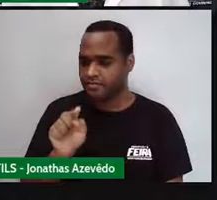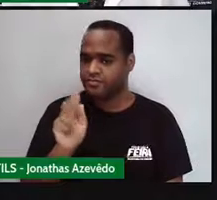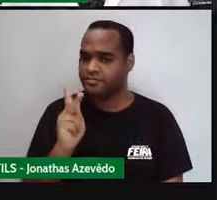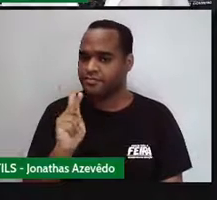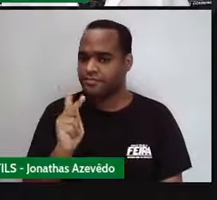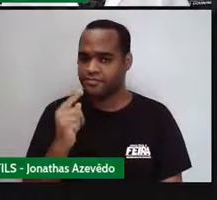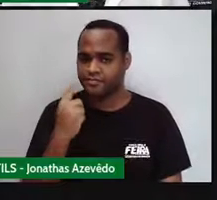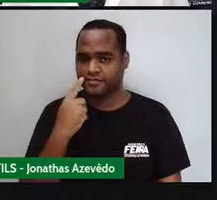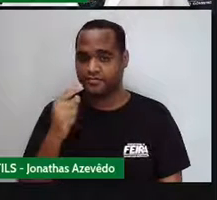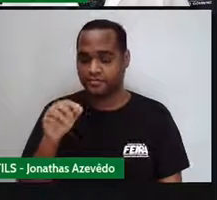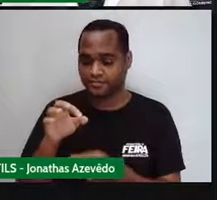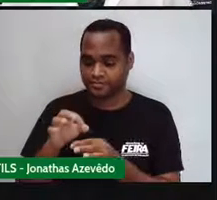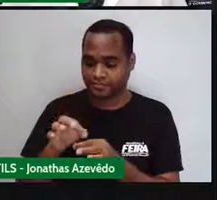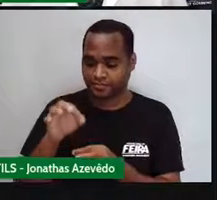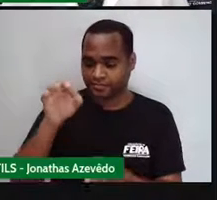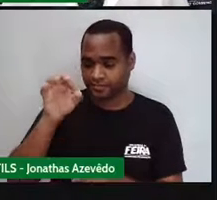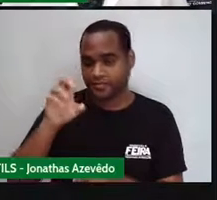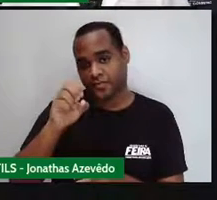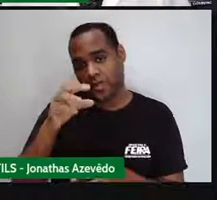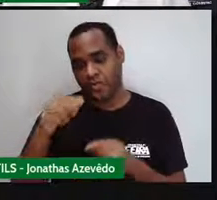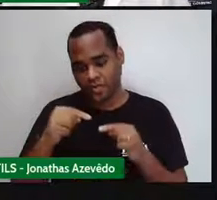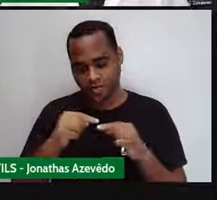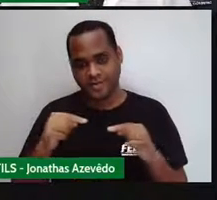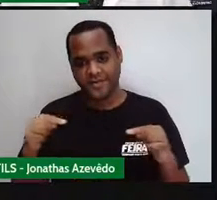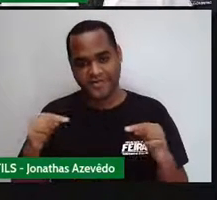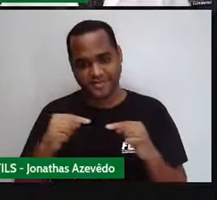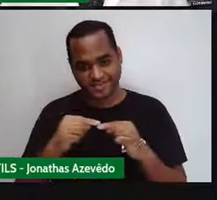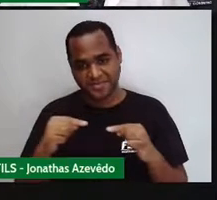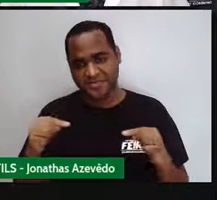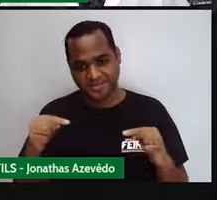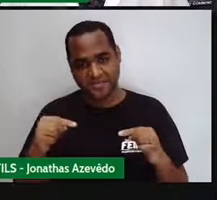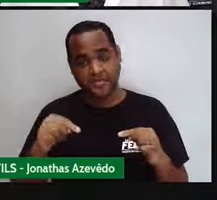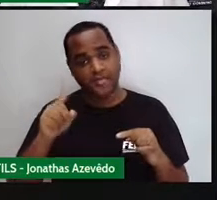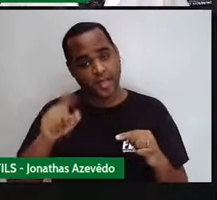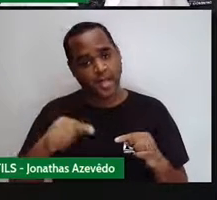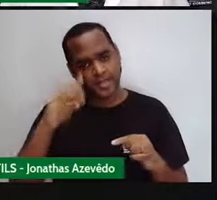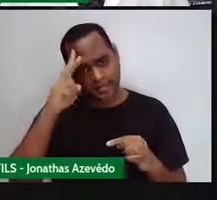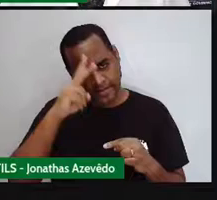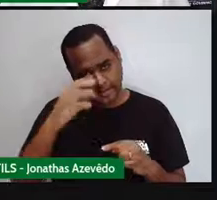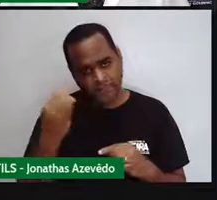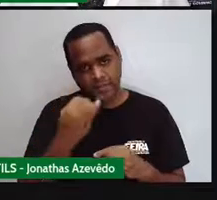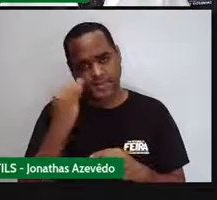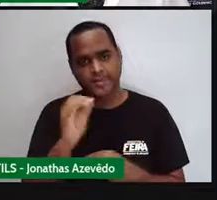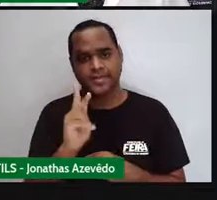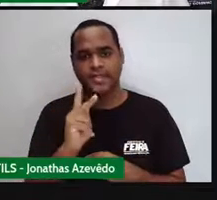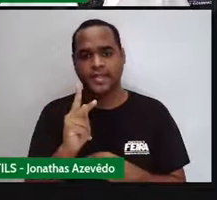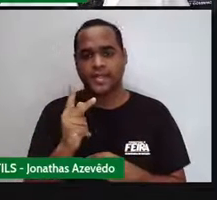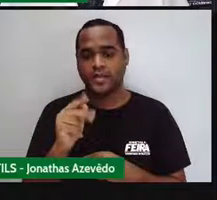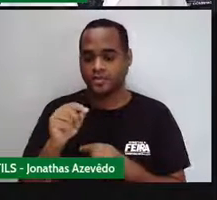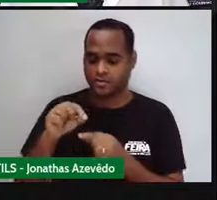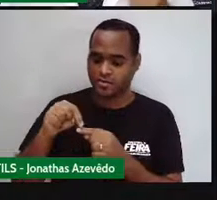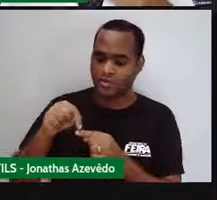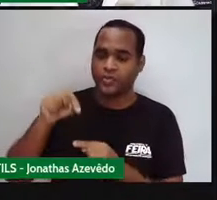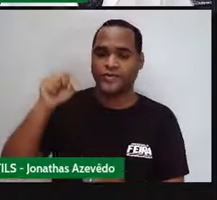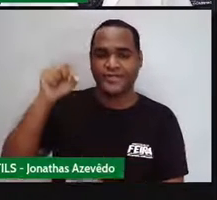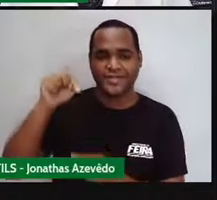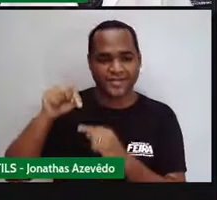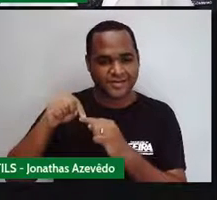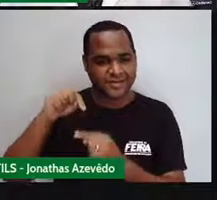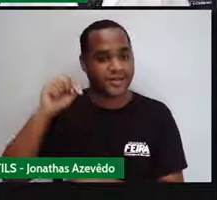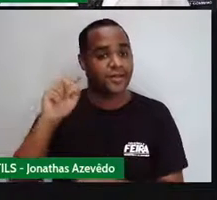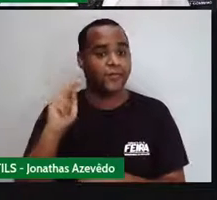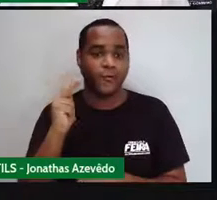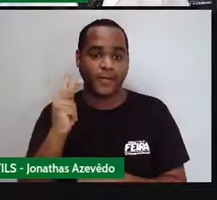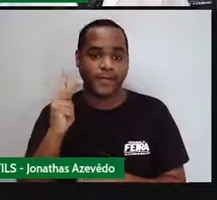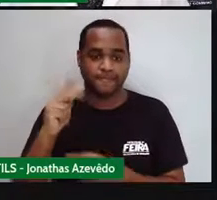comprimento ou da base do retângulo. E lembrando que esse H representa a medida da altura